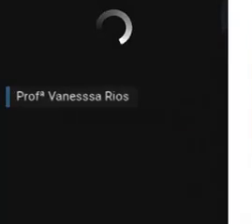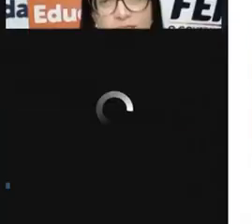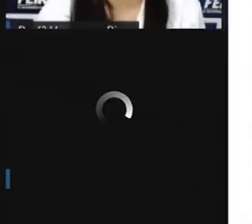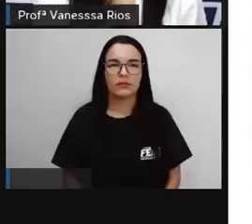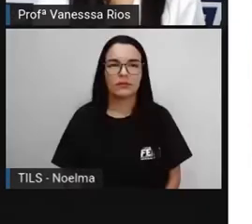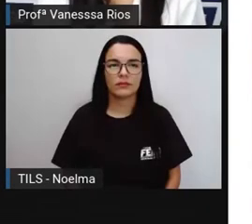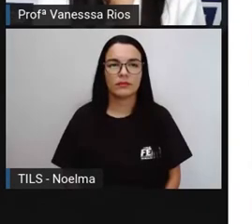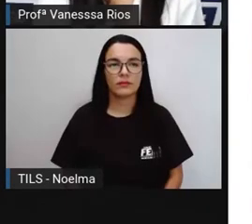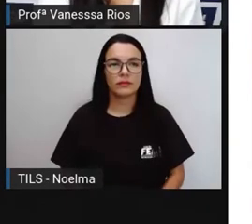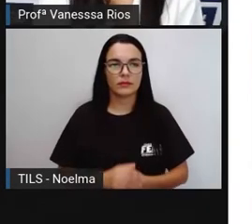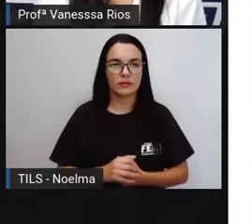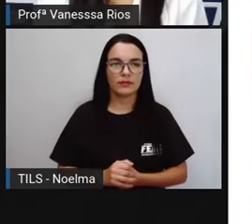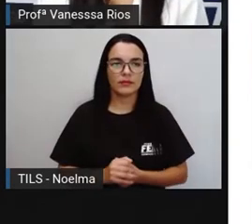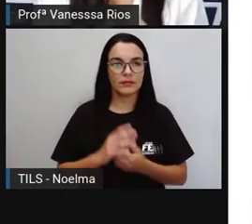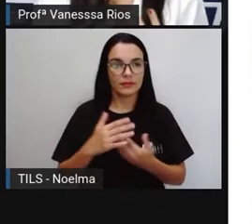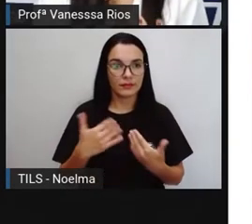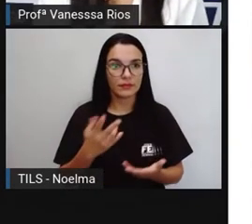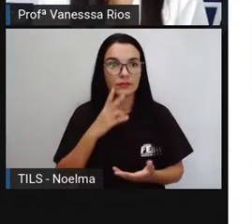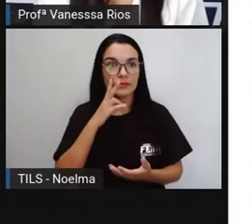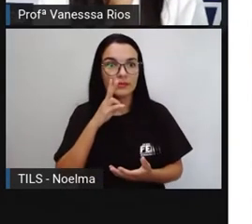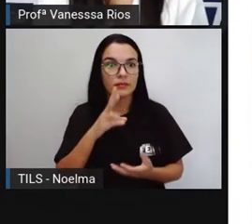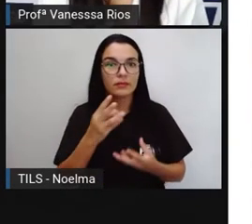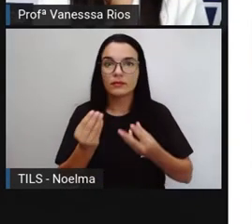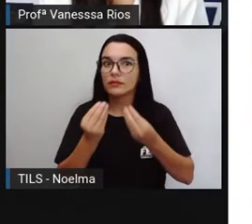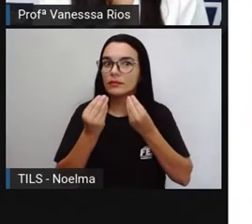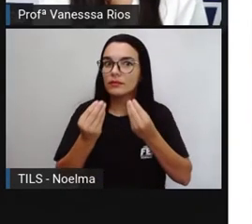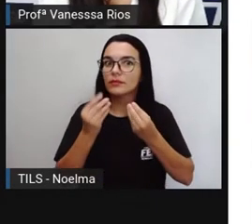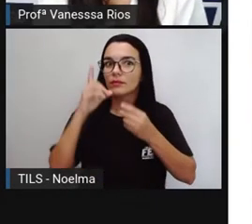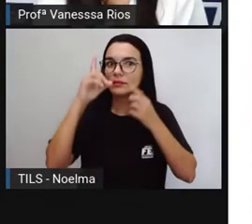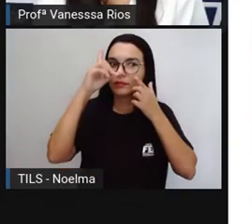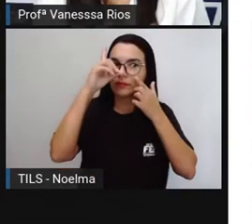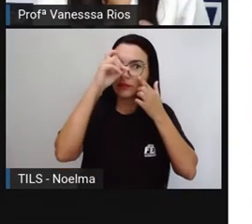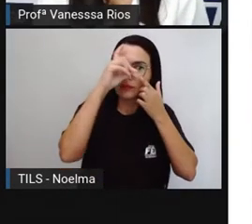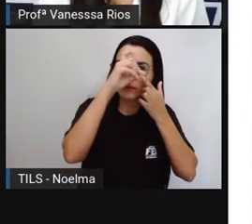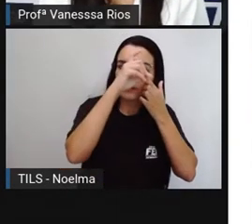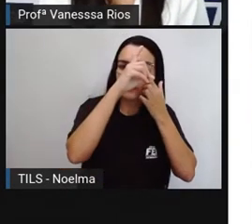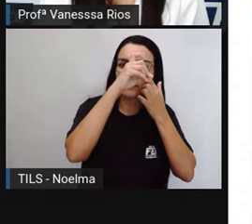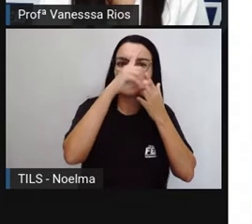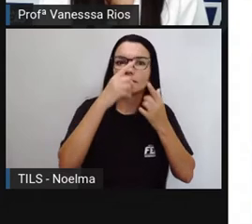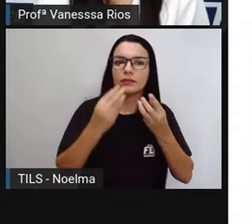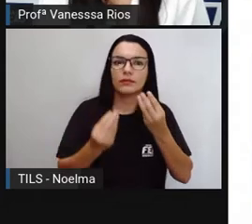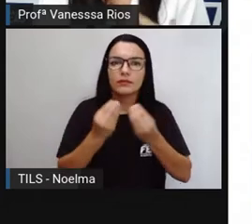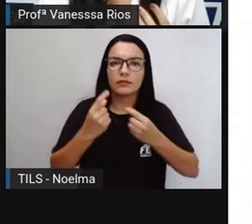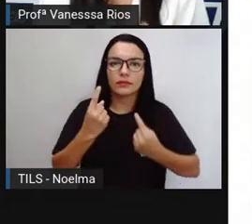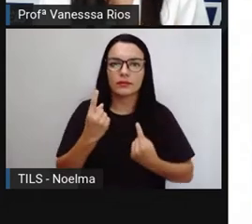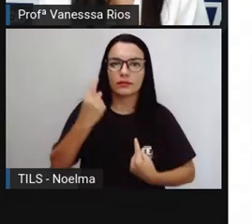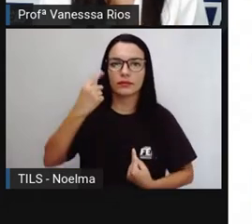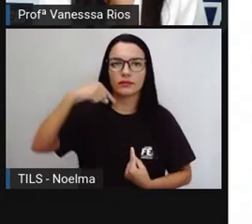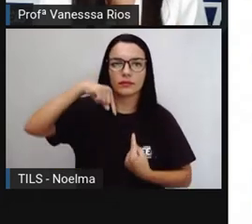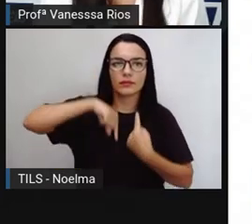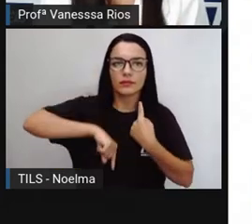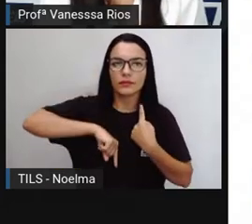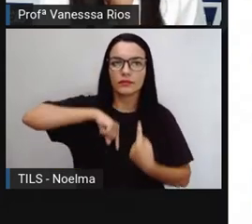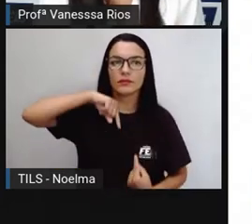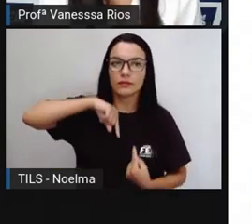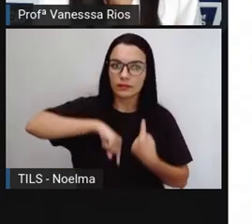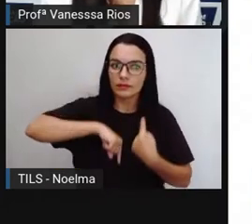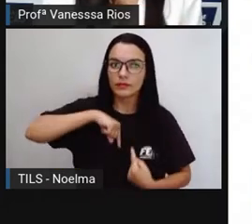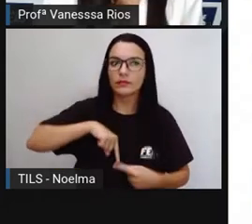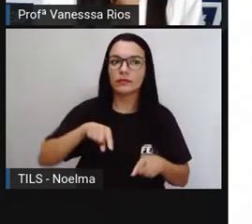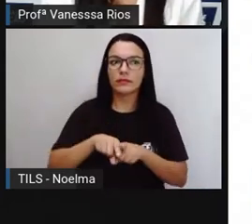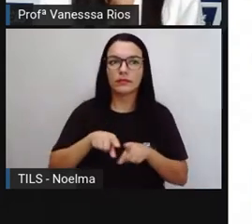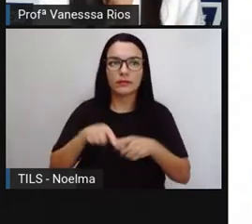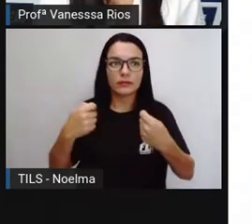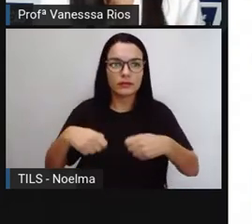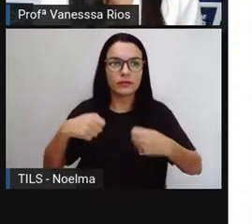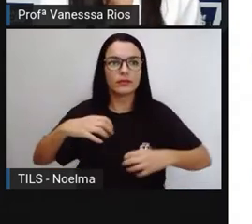Viram aí o quanto é complexo, o quanto passa e precisa de vários outros órgãos e partes do